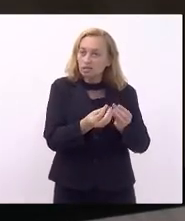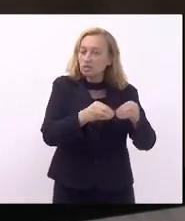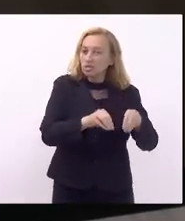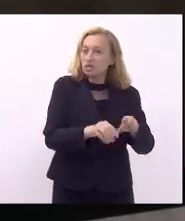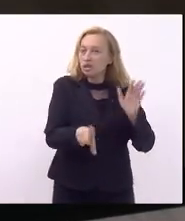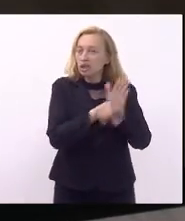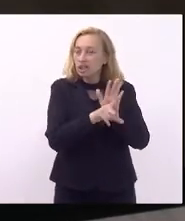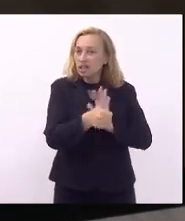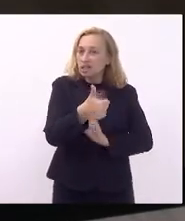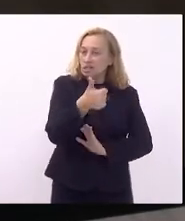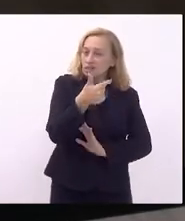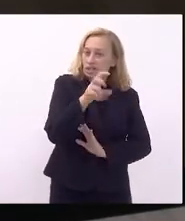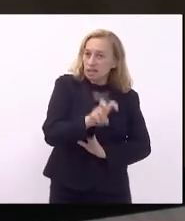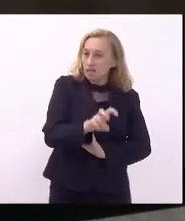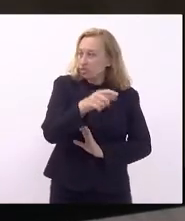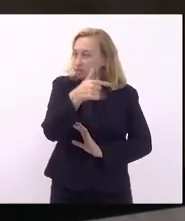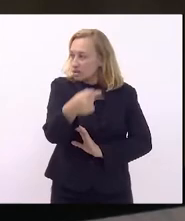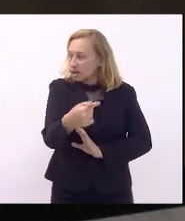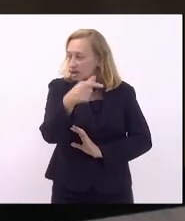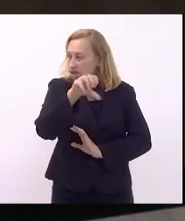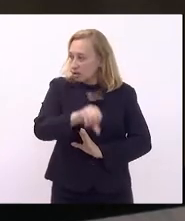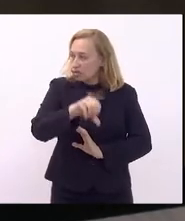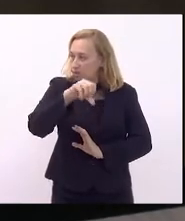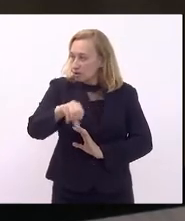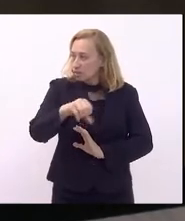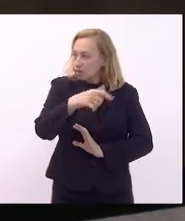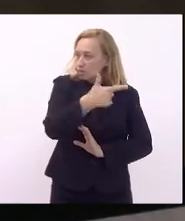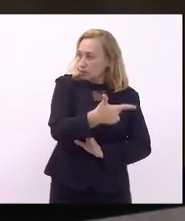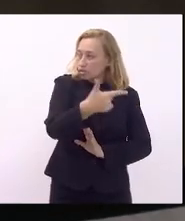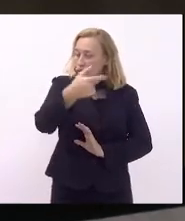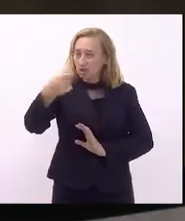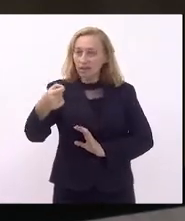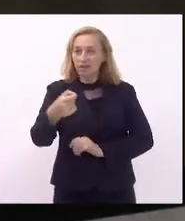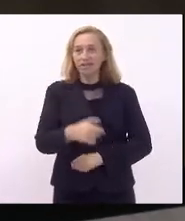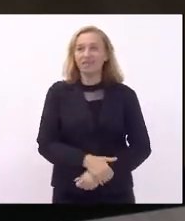5799-2010.